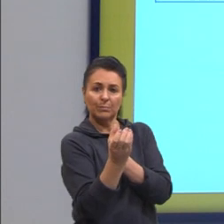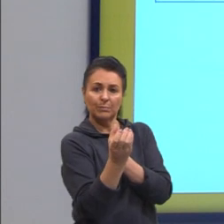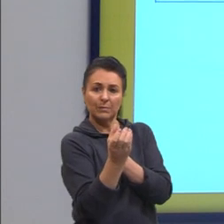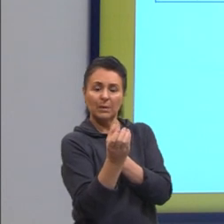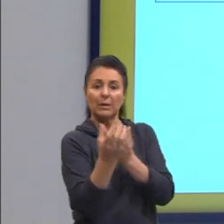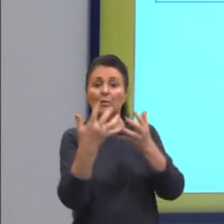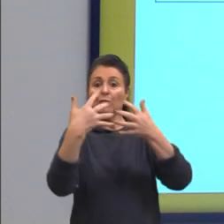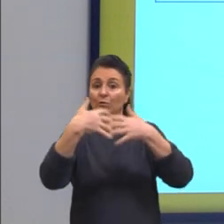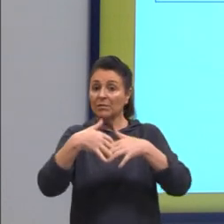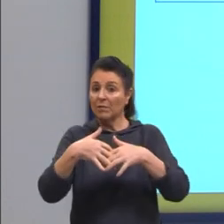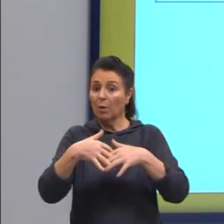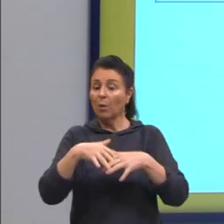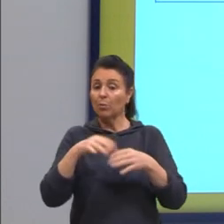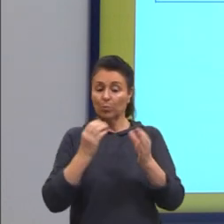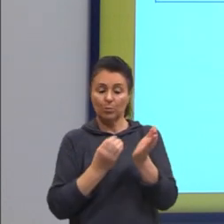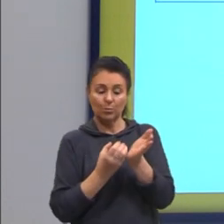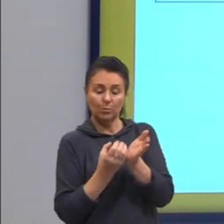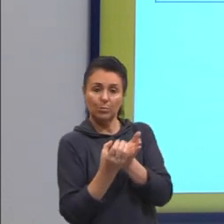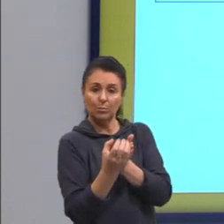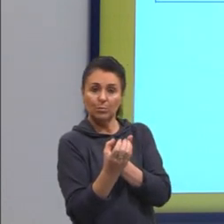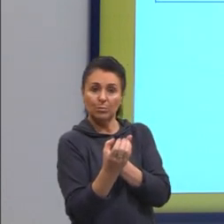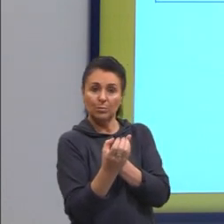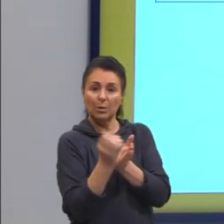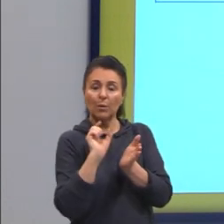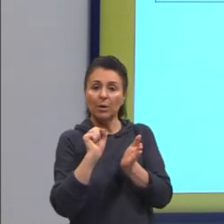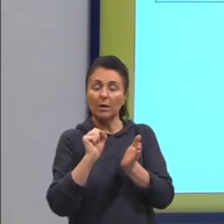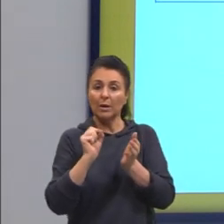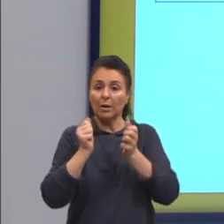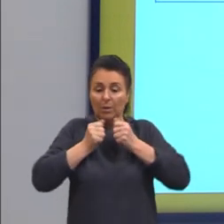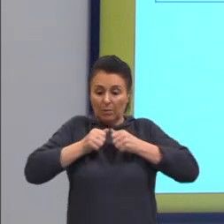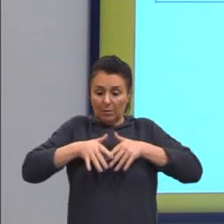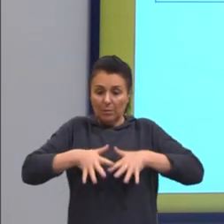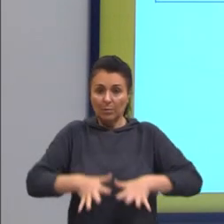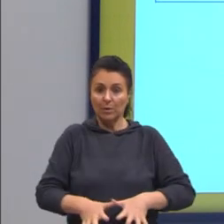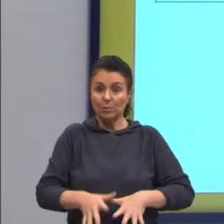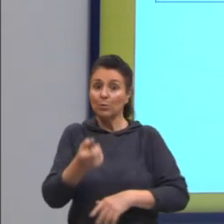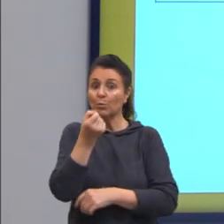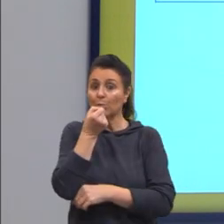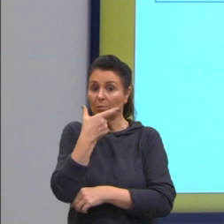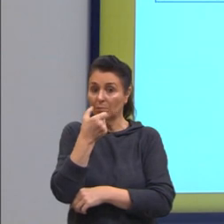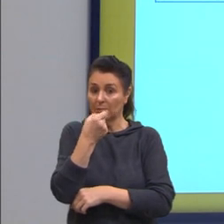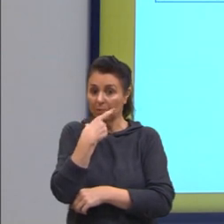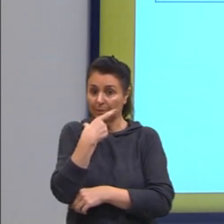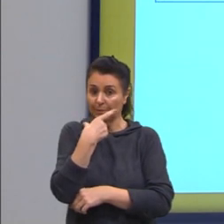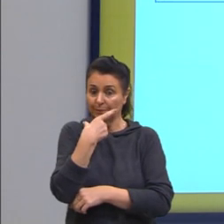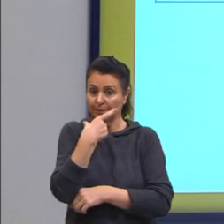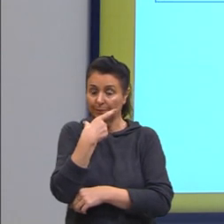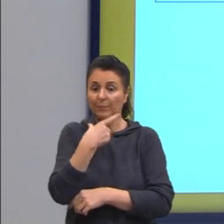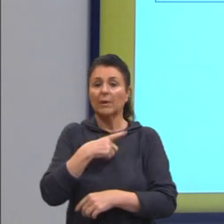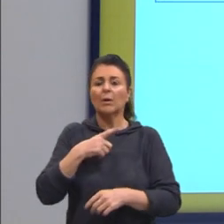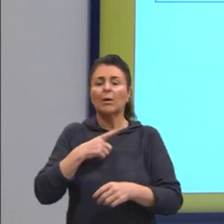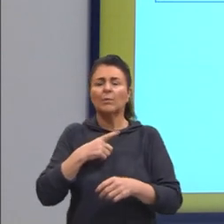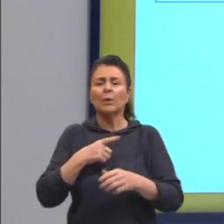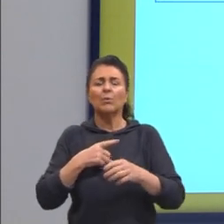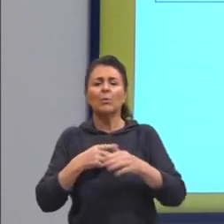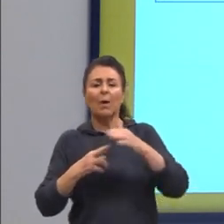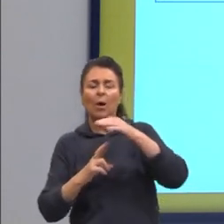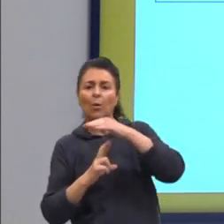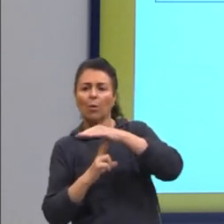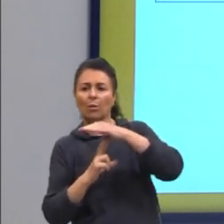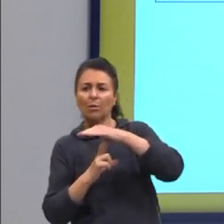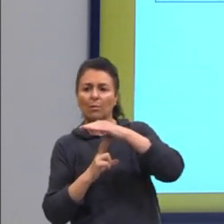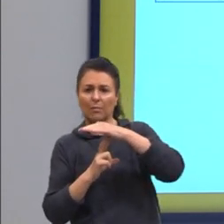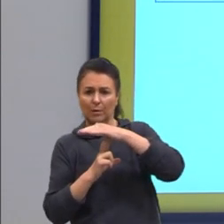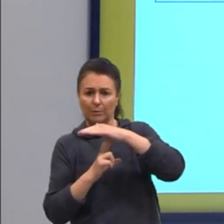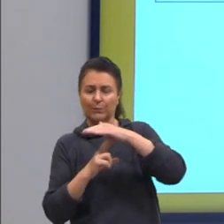uma das funções dele, é o metabolismo de medicamentos. Numa rodoviária, seria o retículo